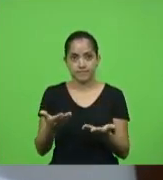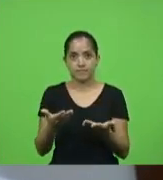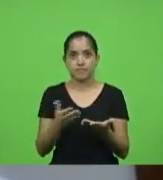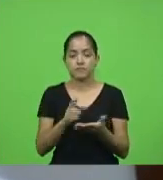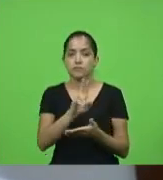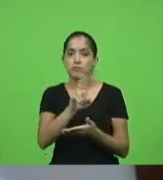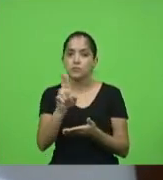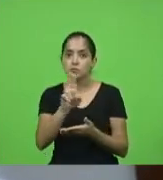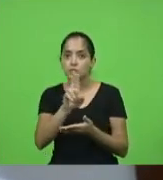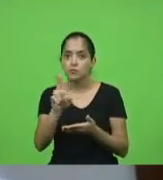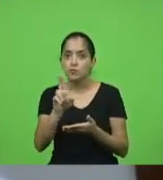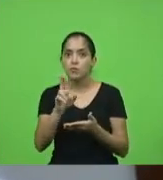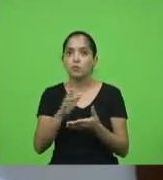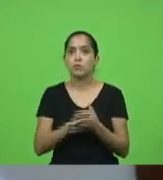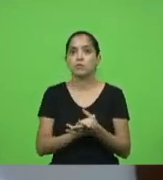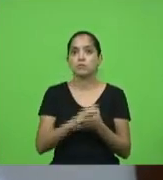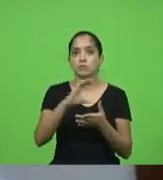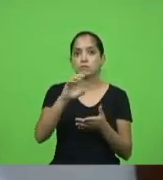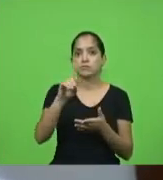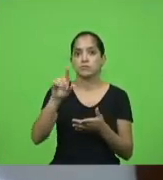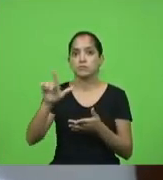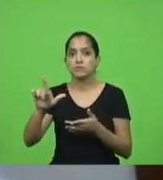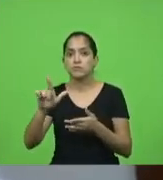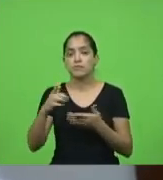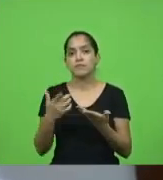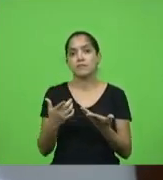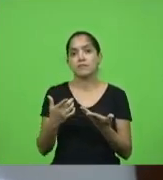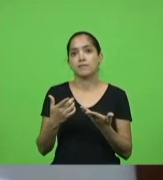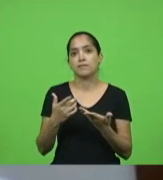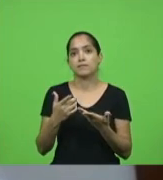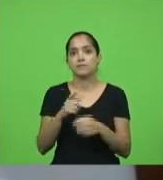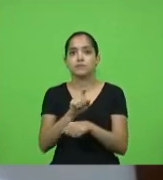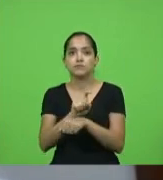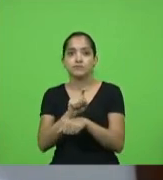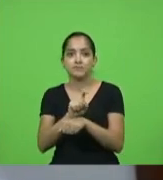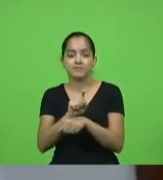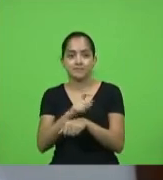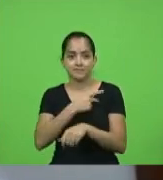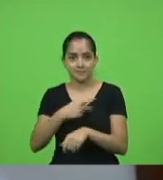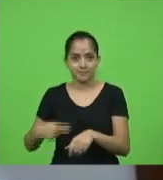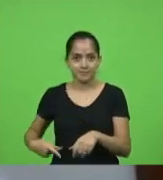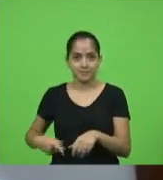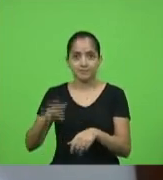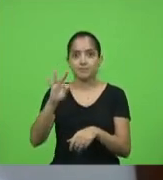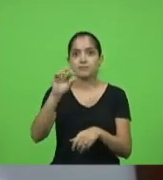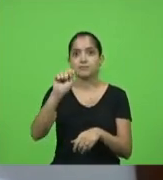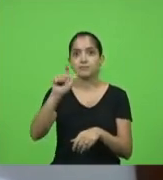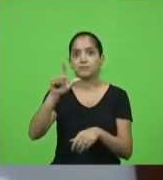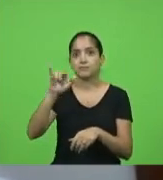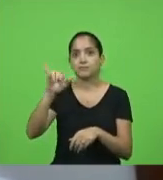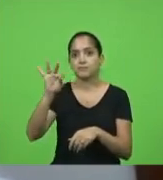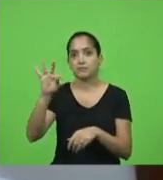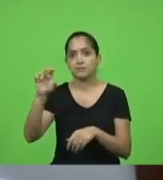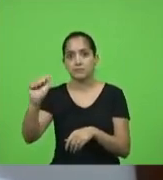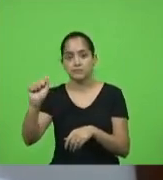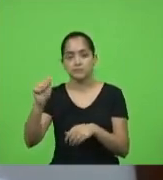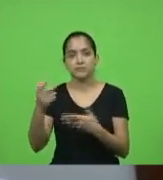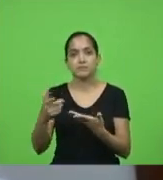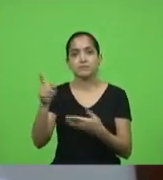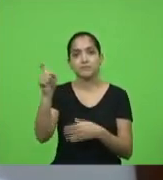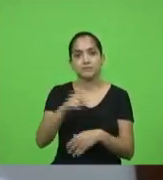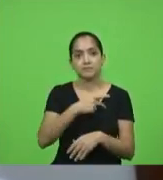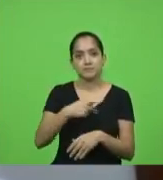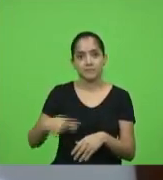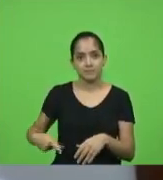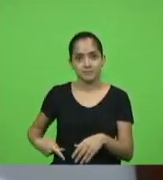da presidente CDL aqui de Jaraguá Thalita Thalita Beber e também da ex-presidente da